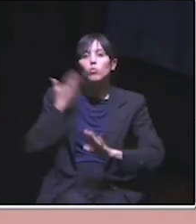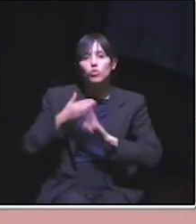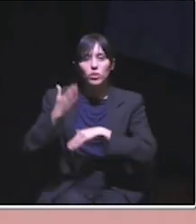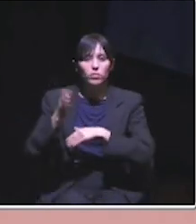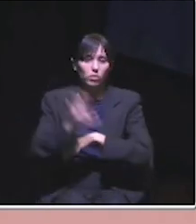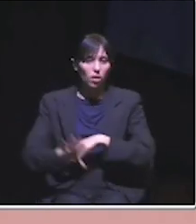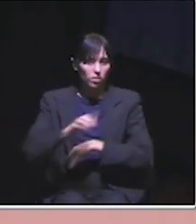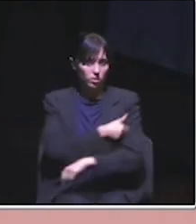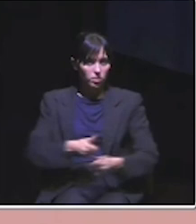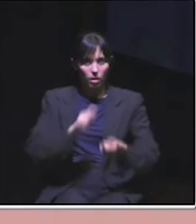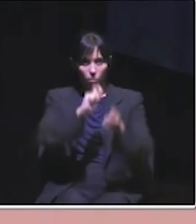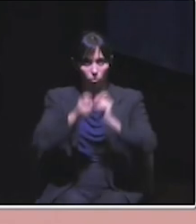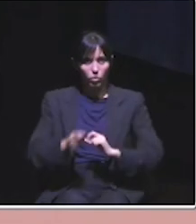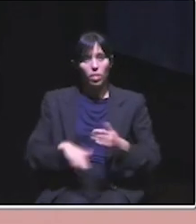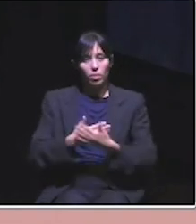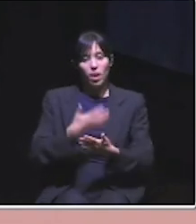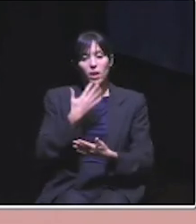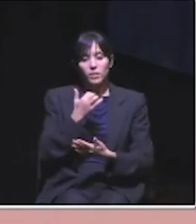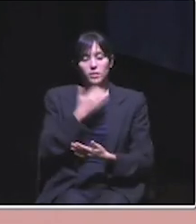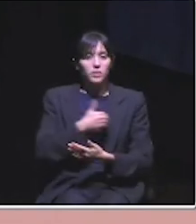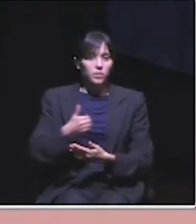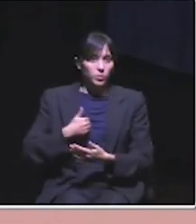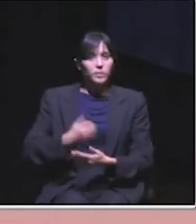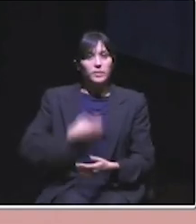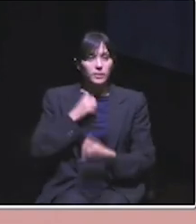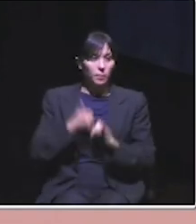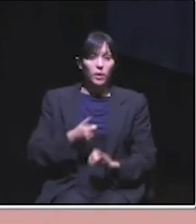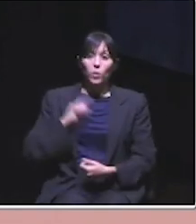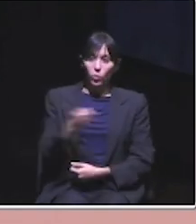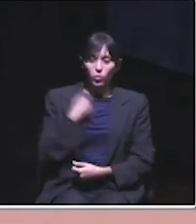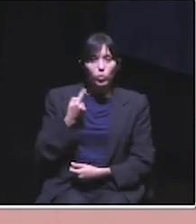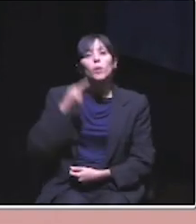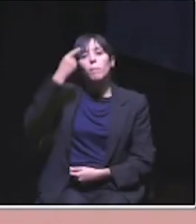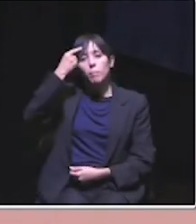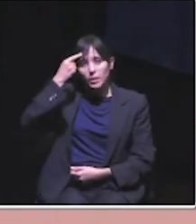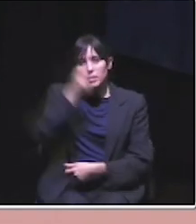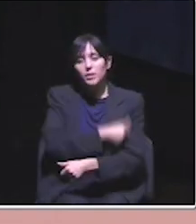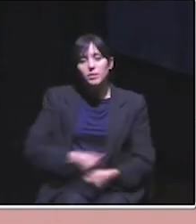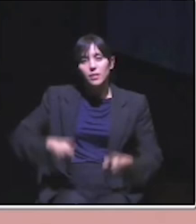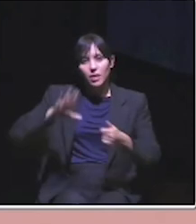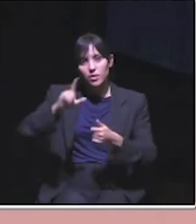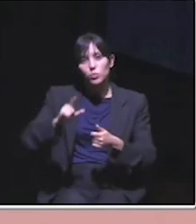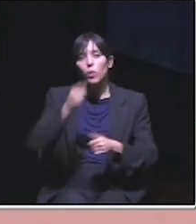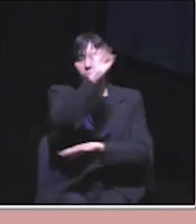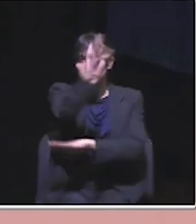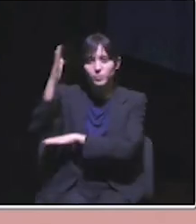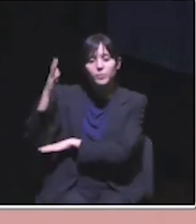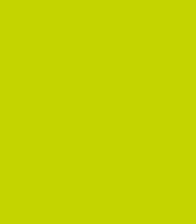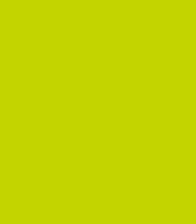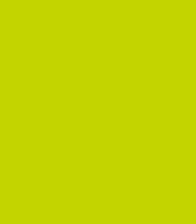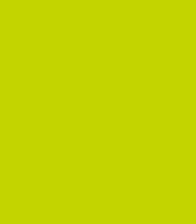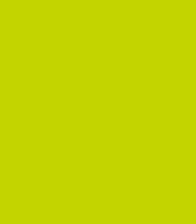em que vivemos, pela salvaguarda da saúde e do bem-estar de todos nós. Imaginemos então uma Lisboa cidade de Varedas e concretizemos. Muito